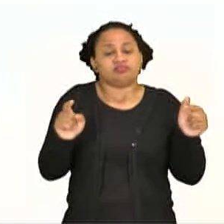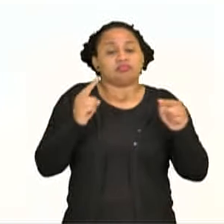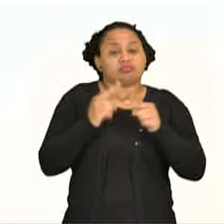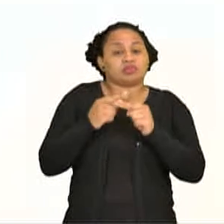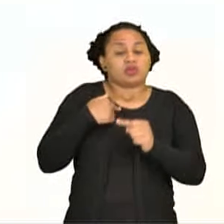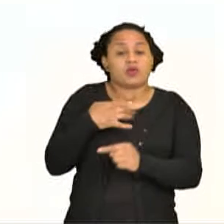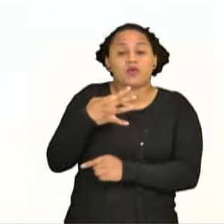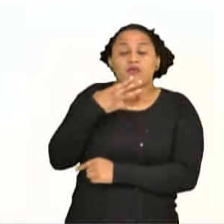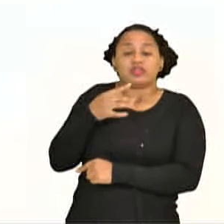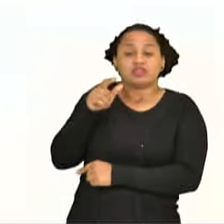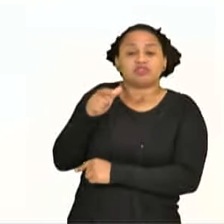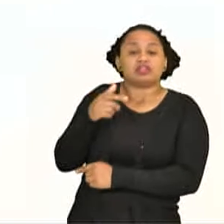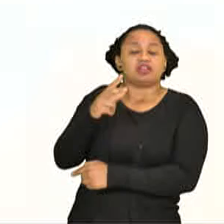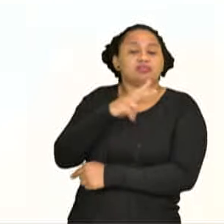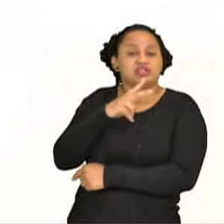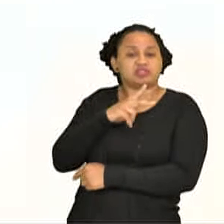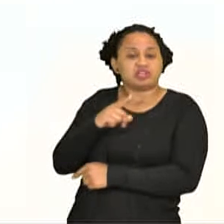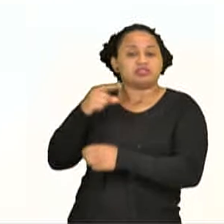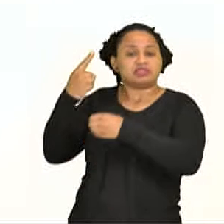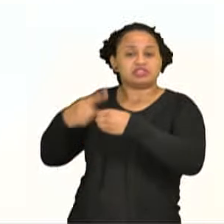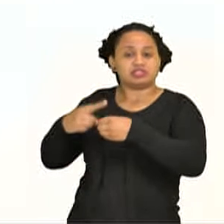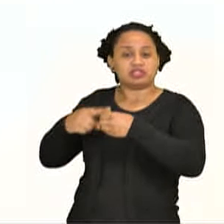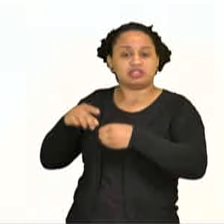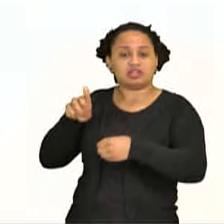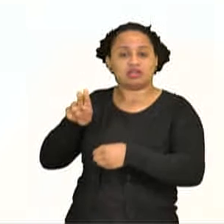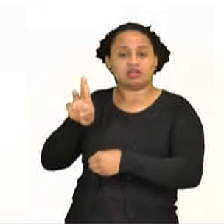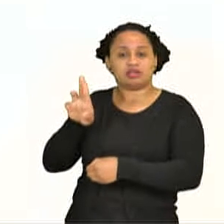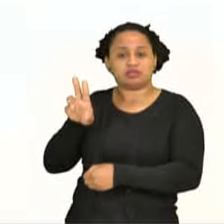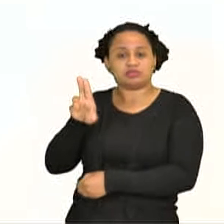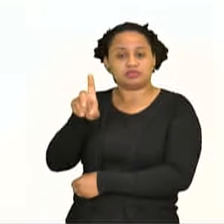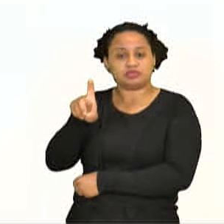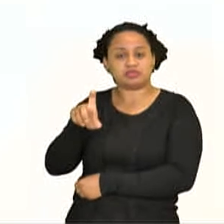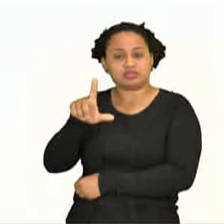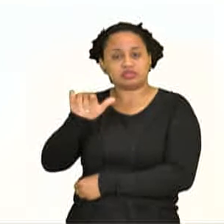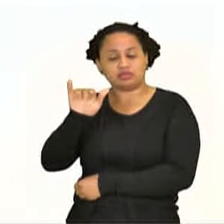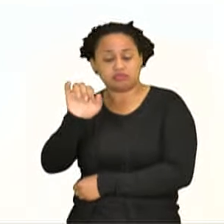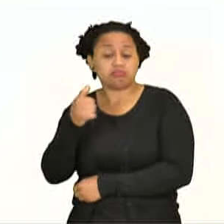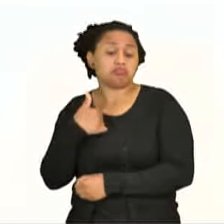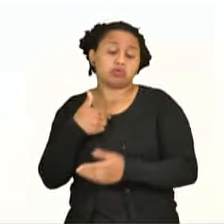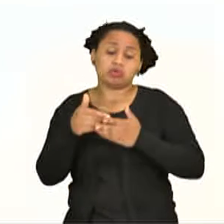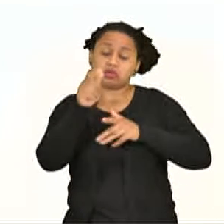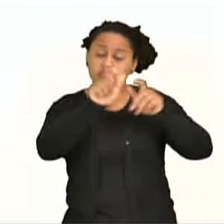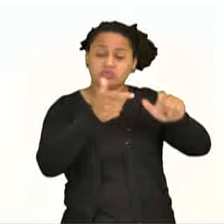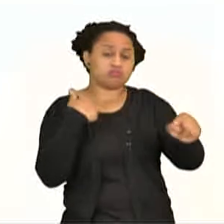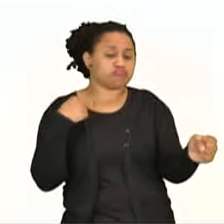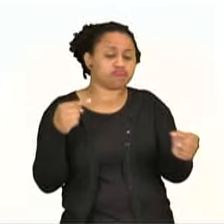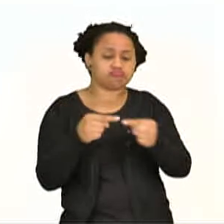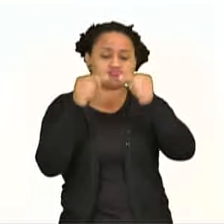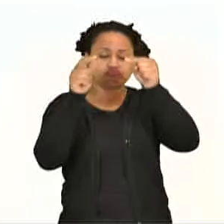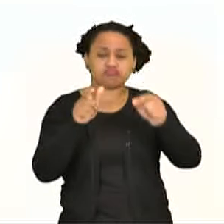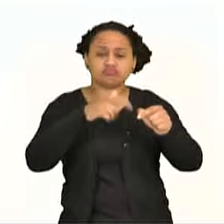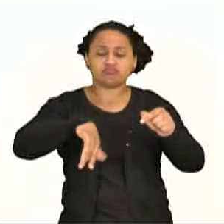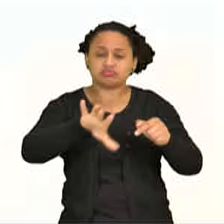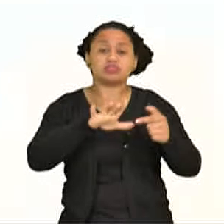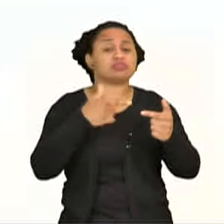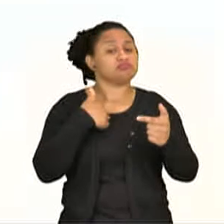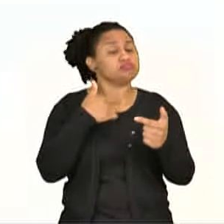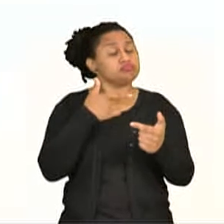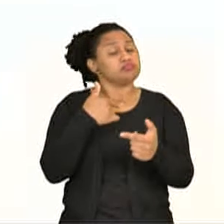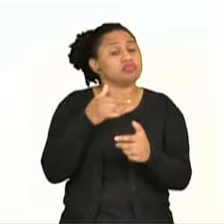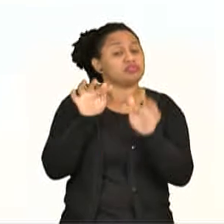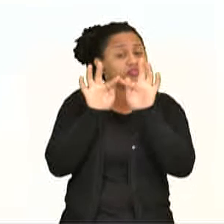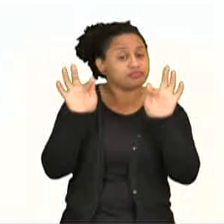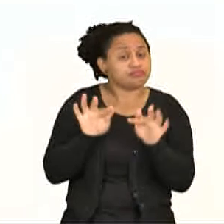lhe conhecido pessoalmente em Bruxelas. Qualquer um que não se enquadre a estes répteis está certamente feliz,